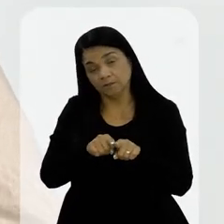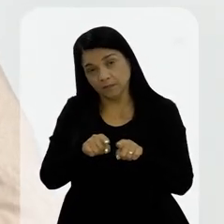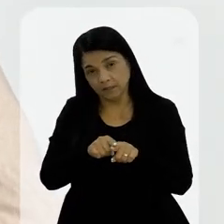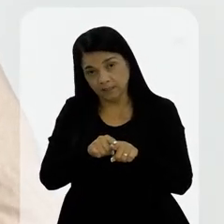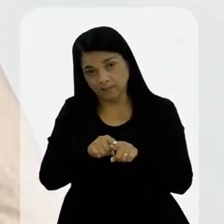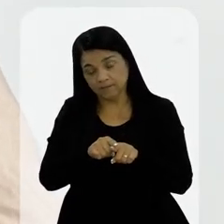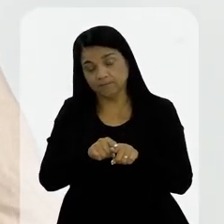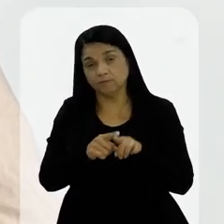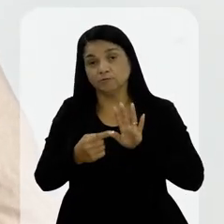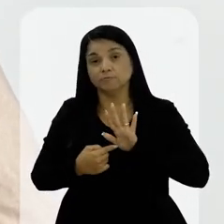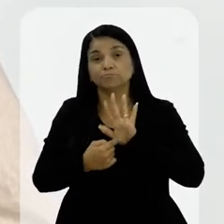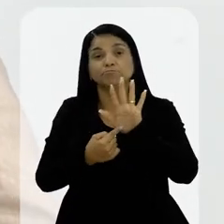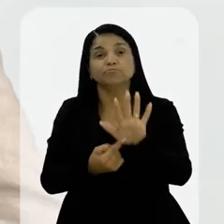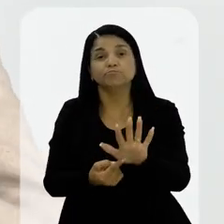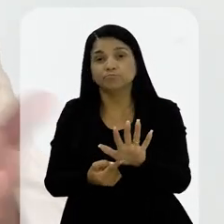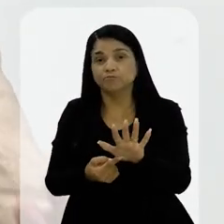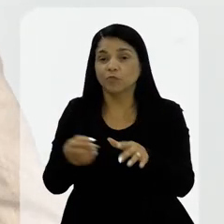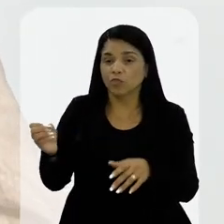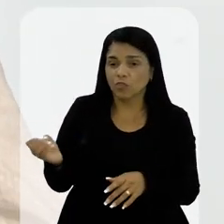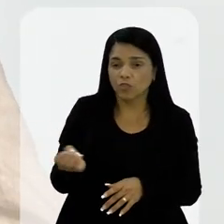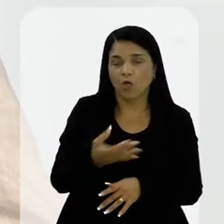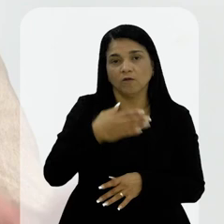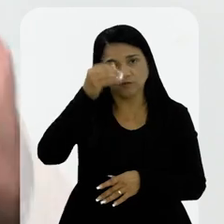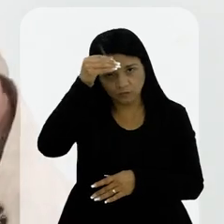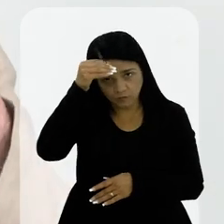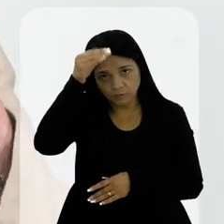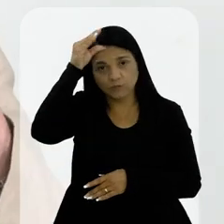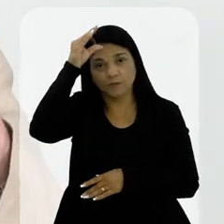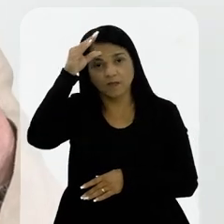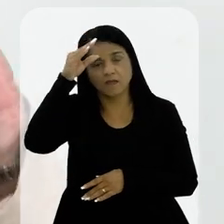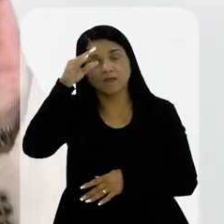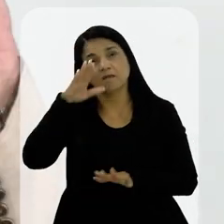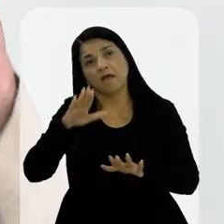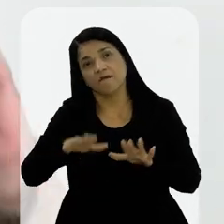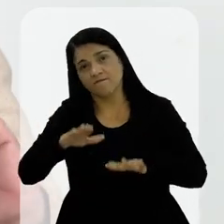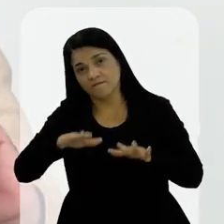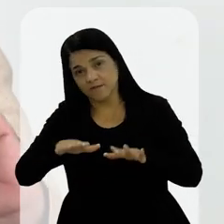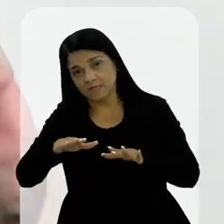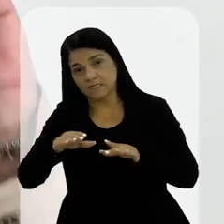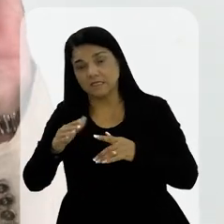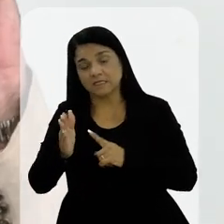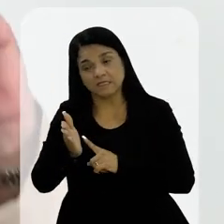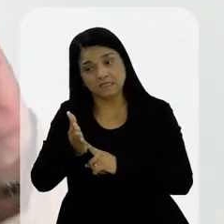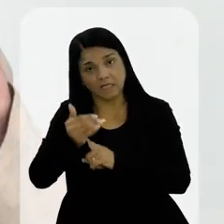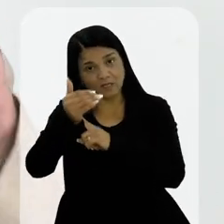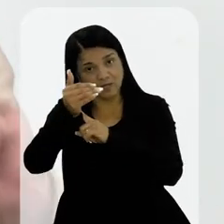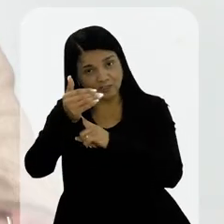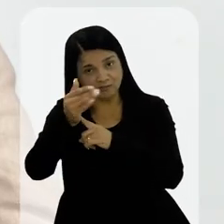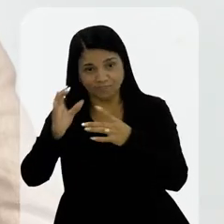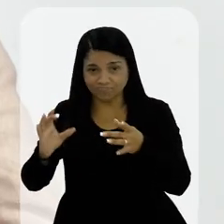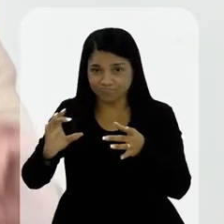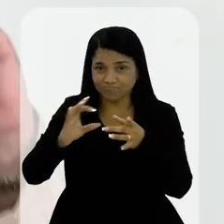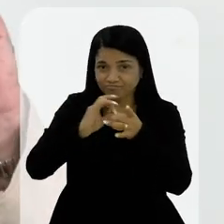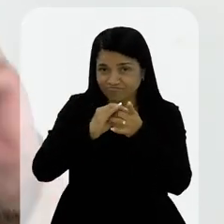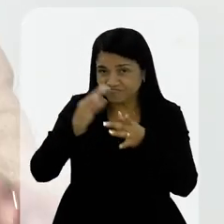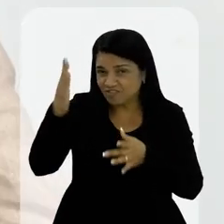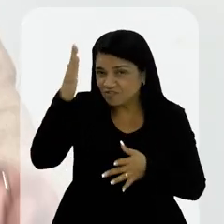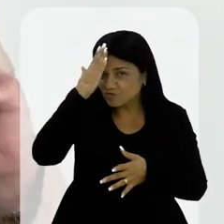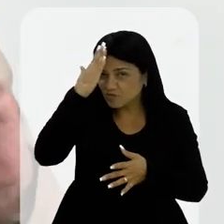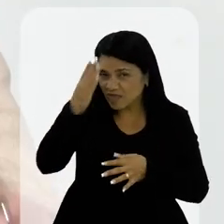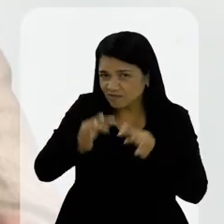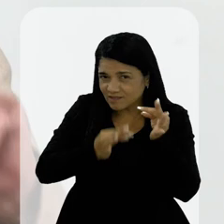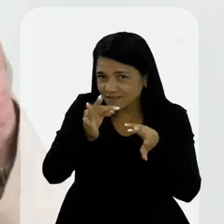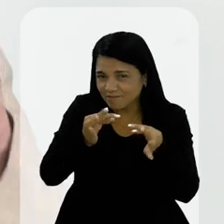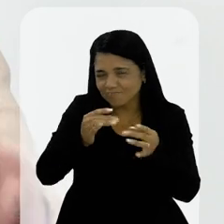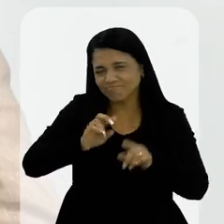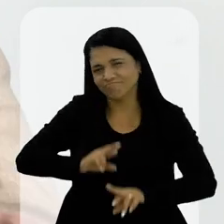a capilaridade também de trazer novos conhecimentos. Nem sempre tecnologia agrega